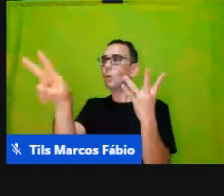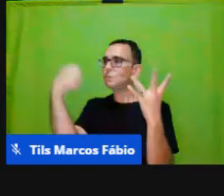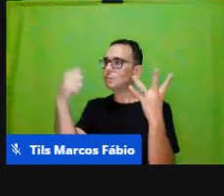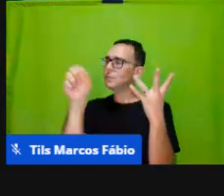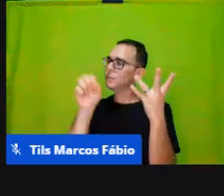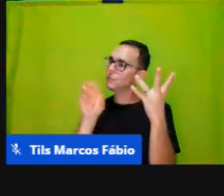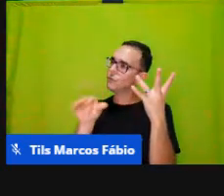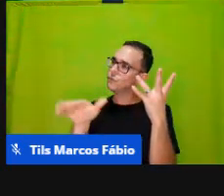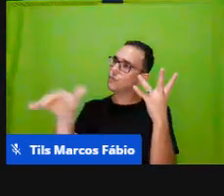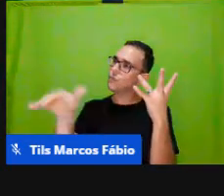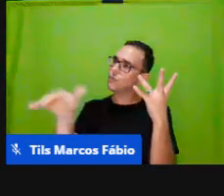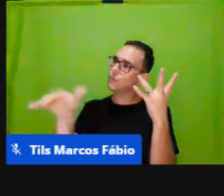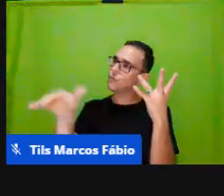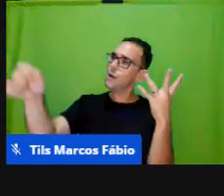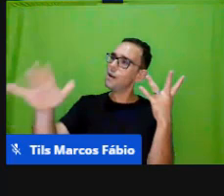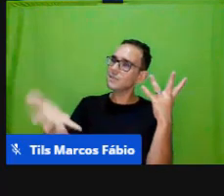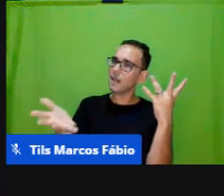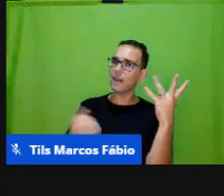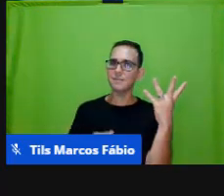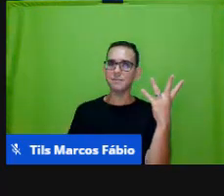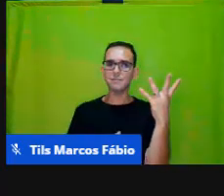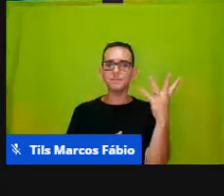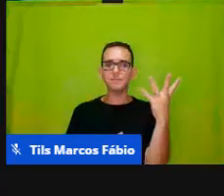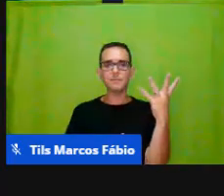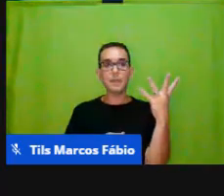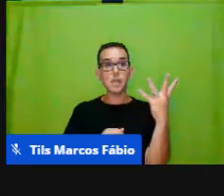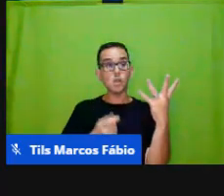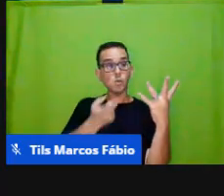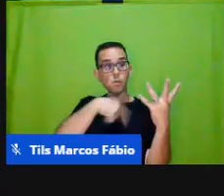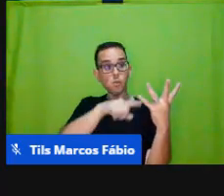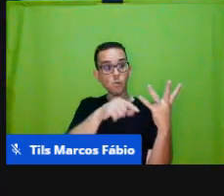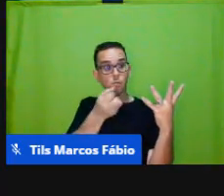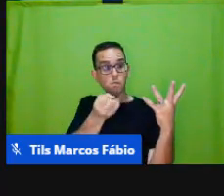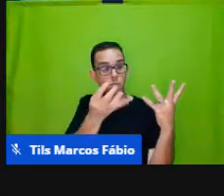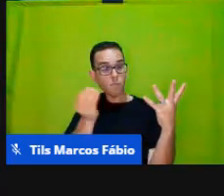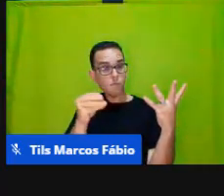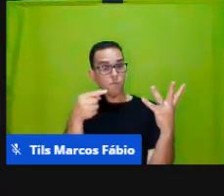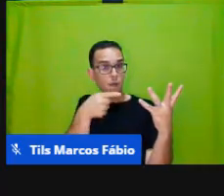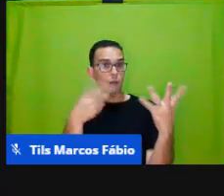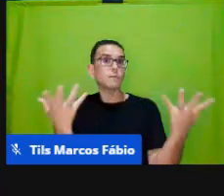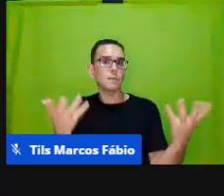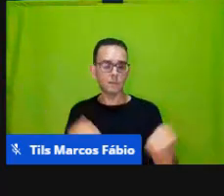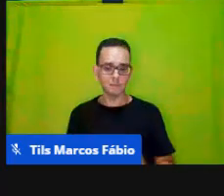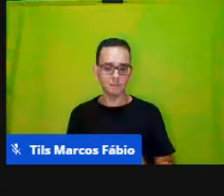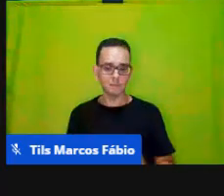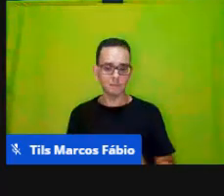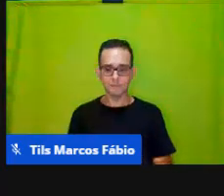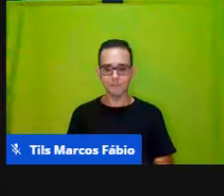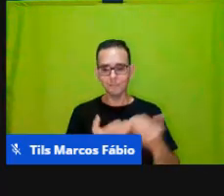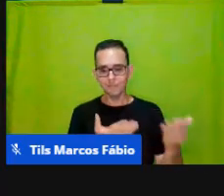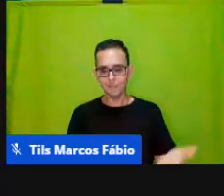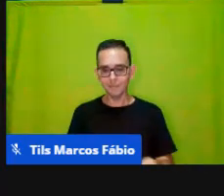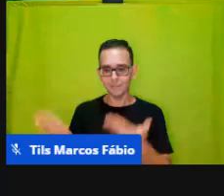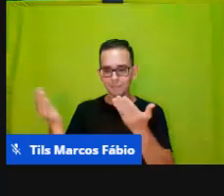também com a possibilidade das respostas trabalhar diversas formas próximo por favor